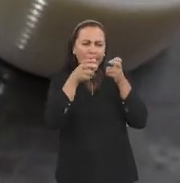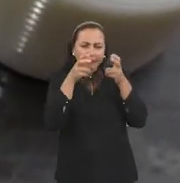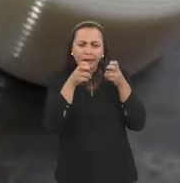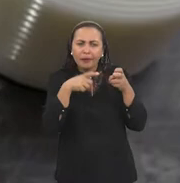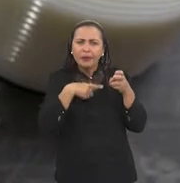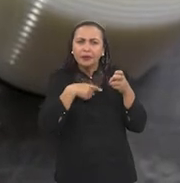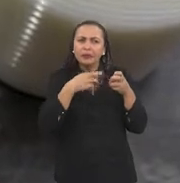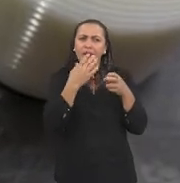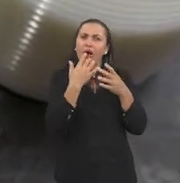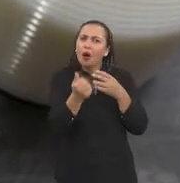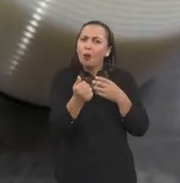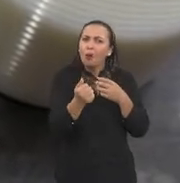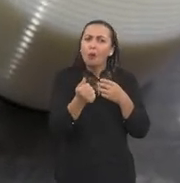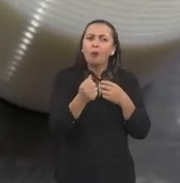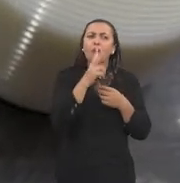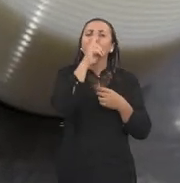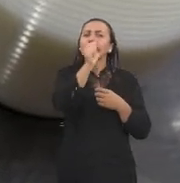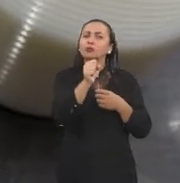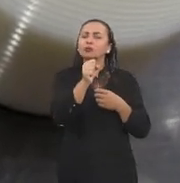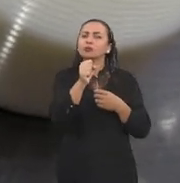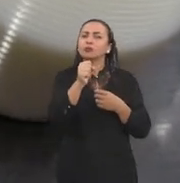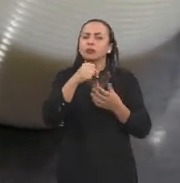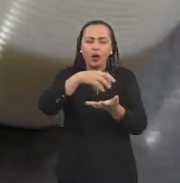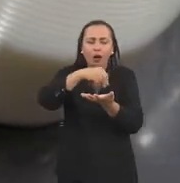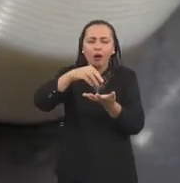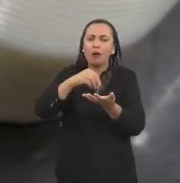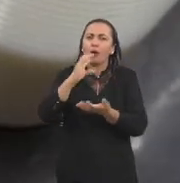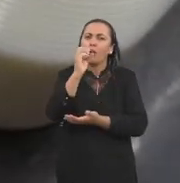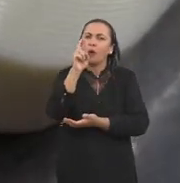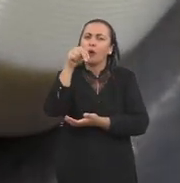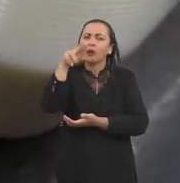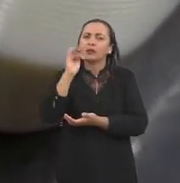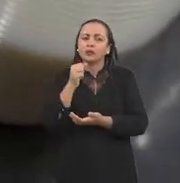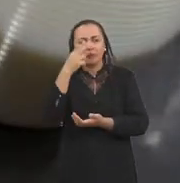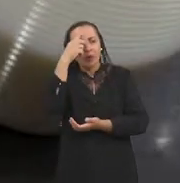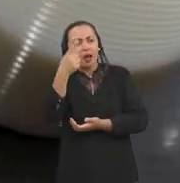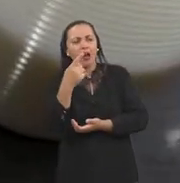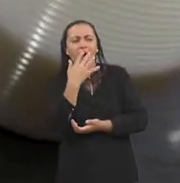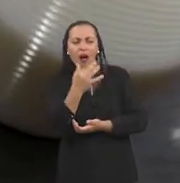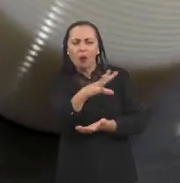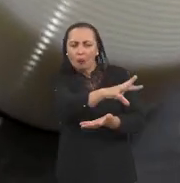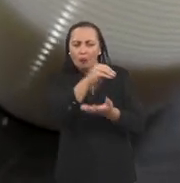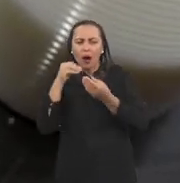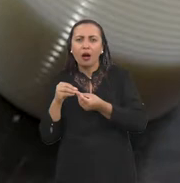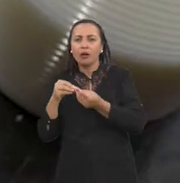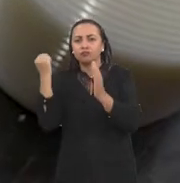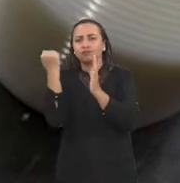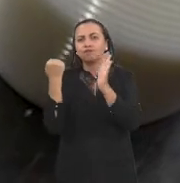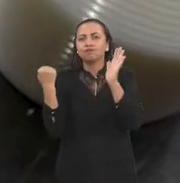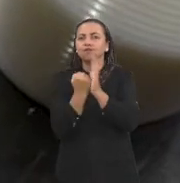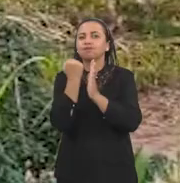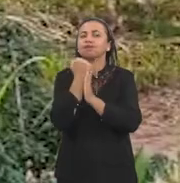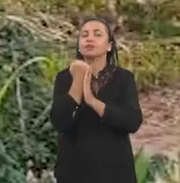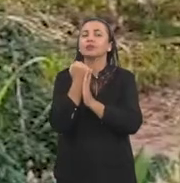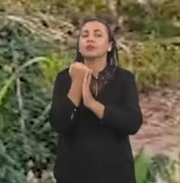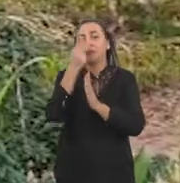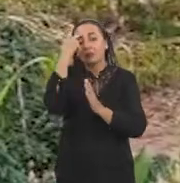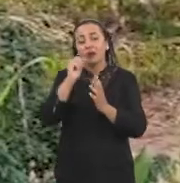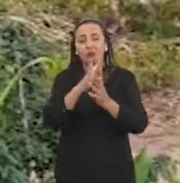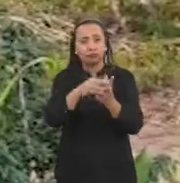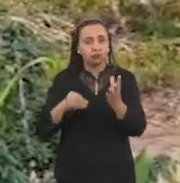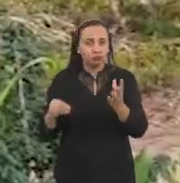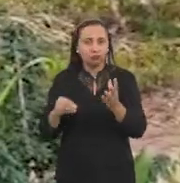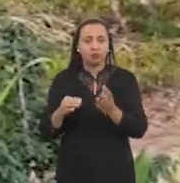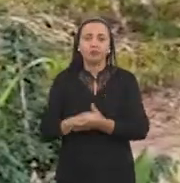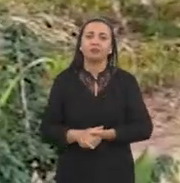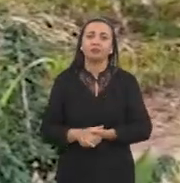surgiu a ideia de extrair esse corante e patentear o corante e o processo de extração do corante. A murta é